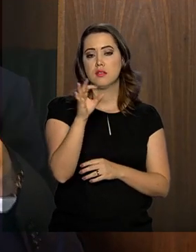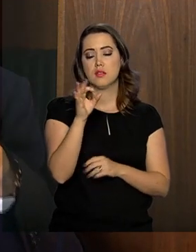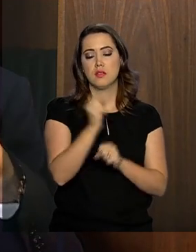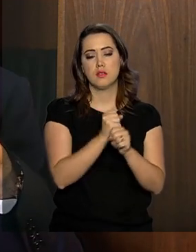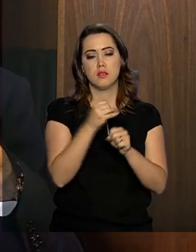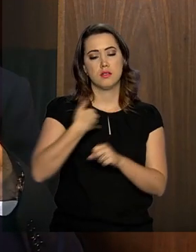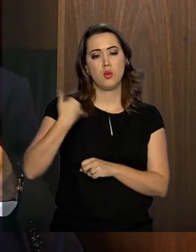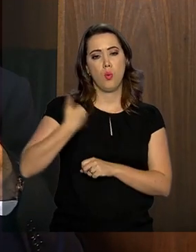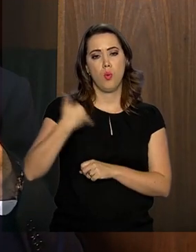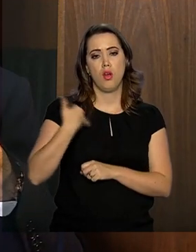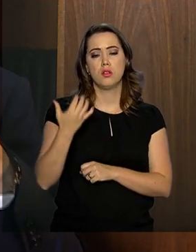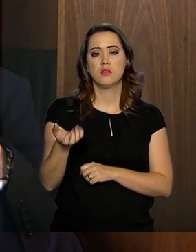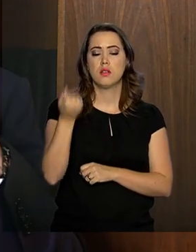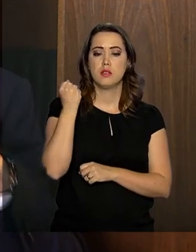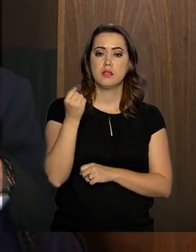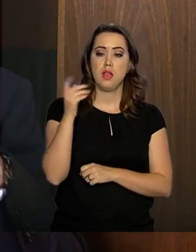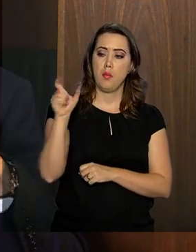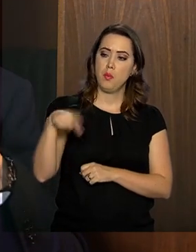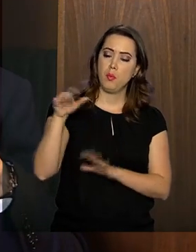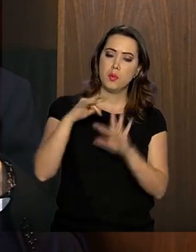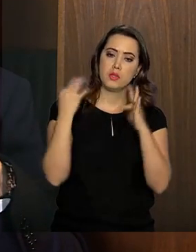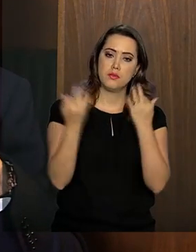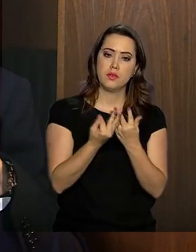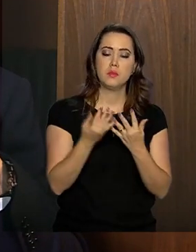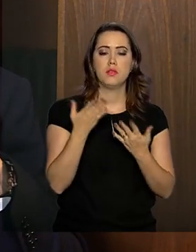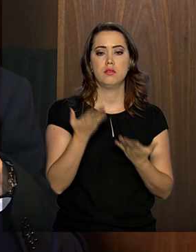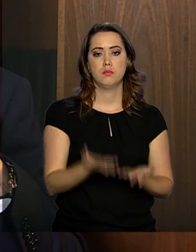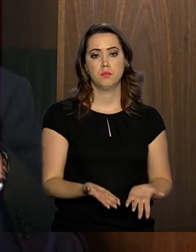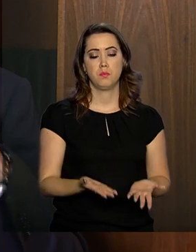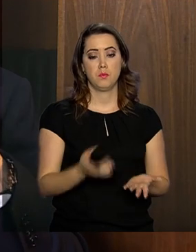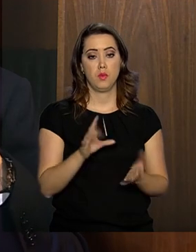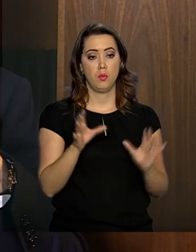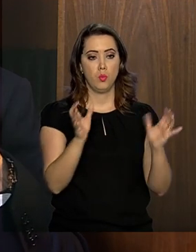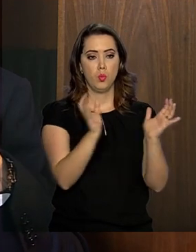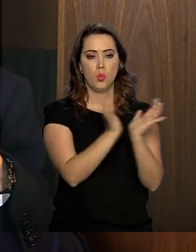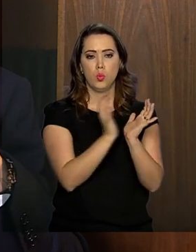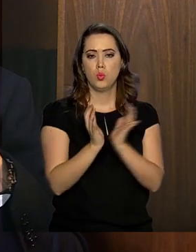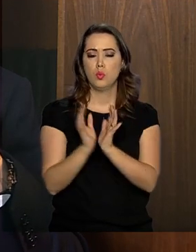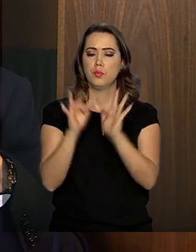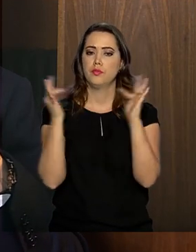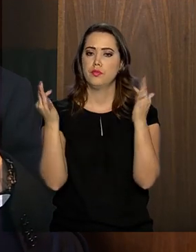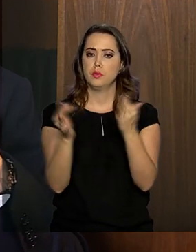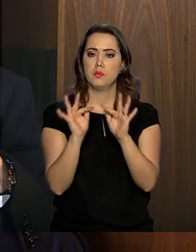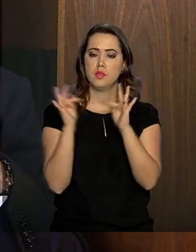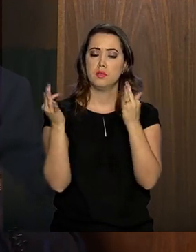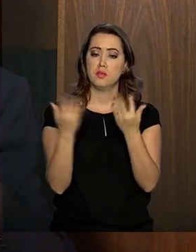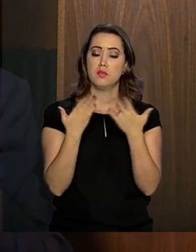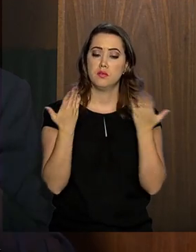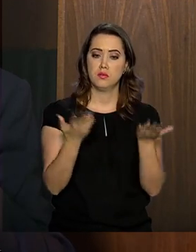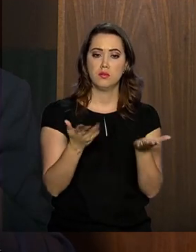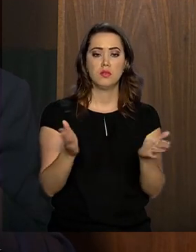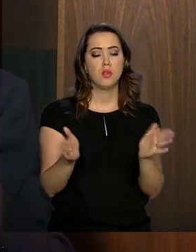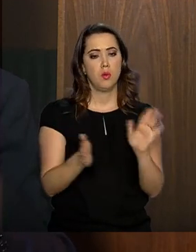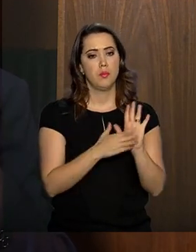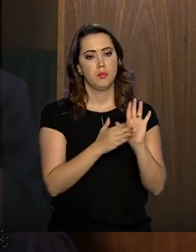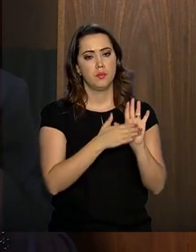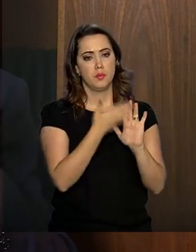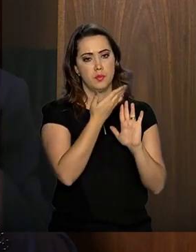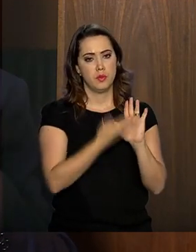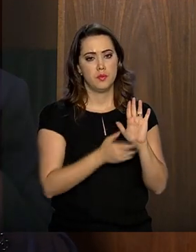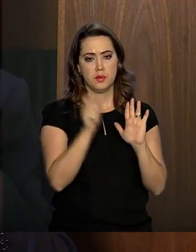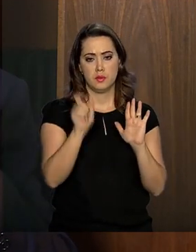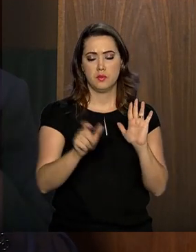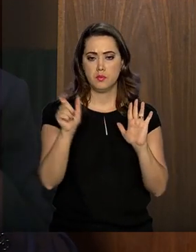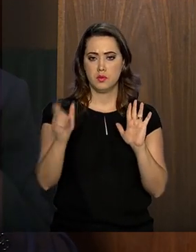$ 129,00 por grupo familiar. Por grupo familiar. Então, a proposta é que essas